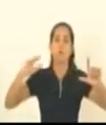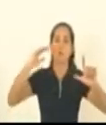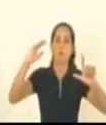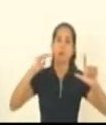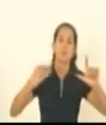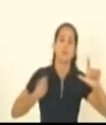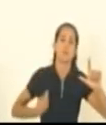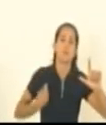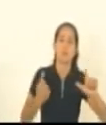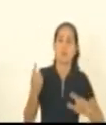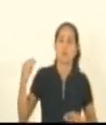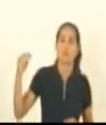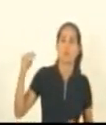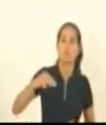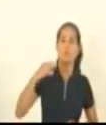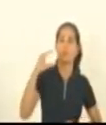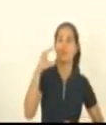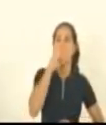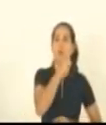minuto nós vamos abrir já